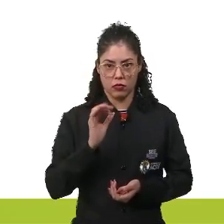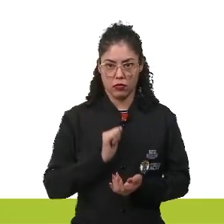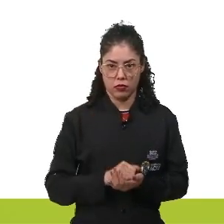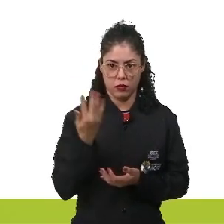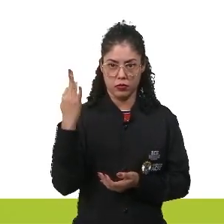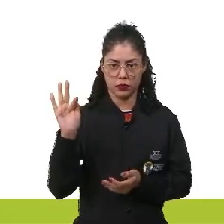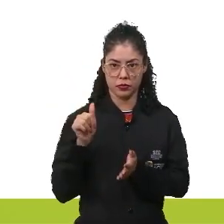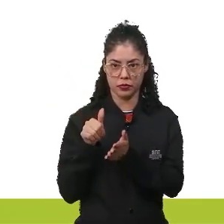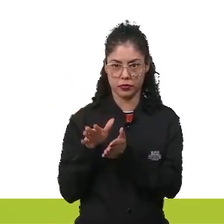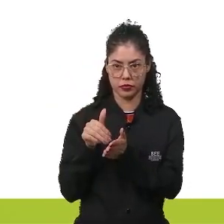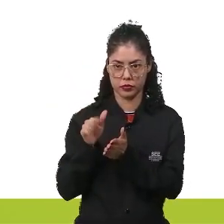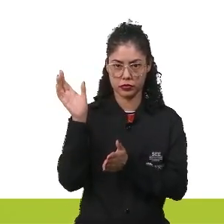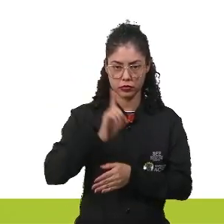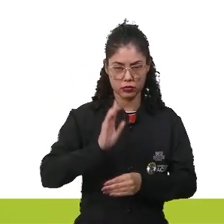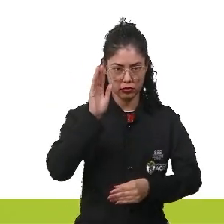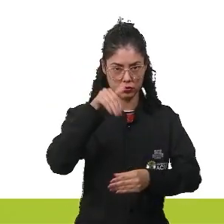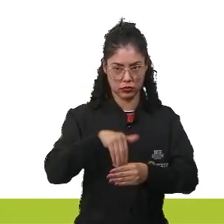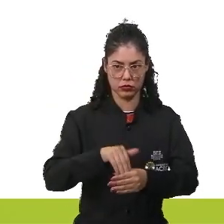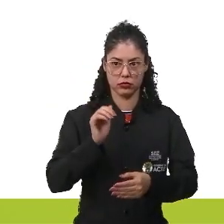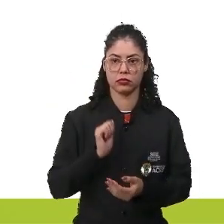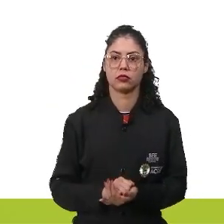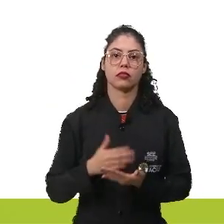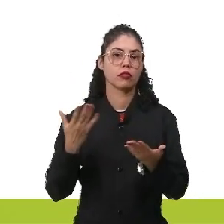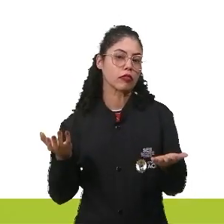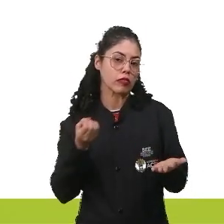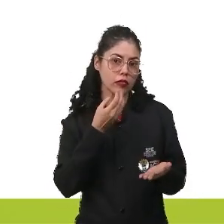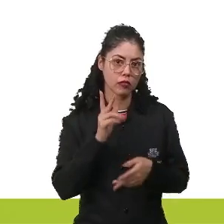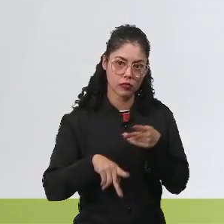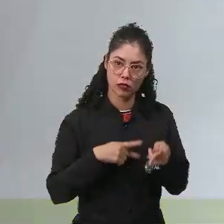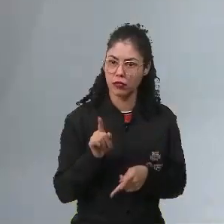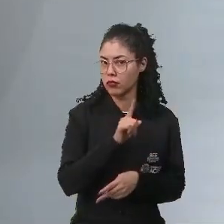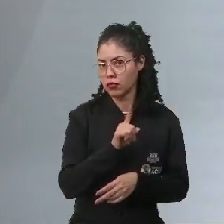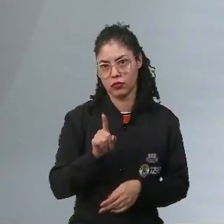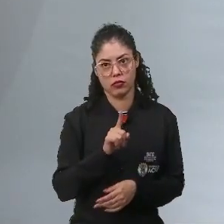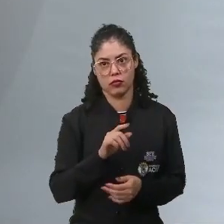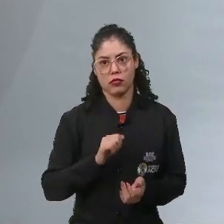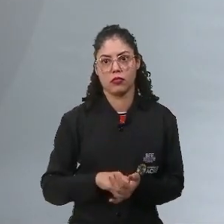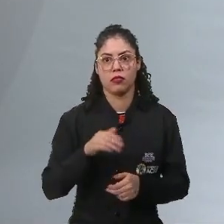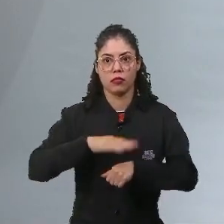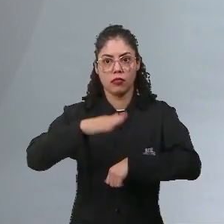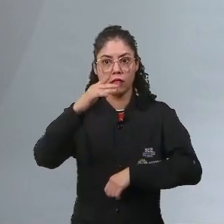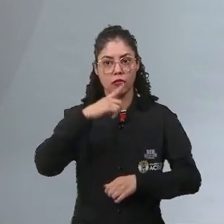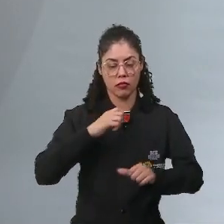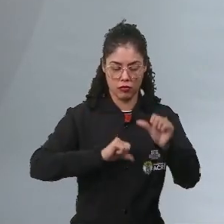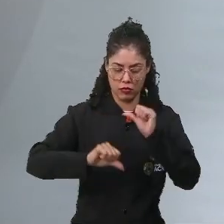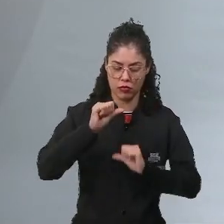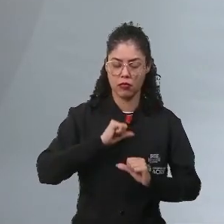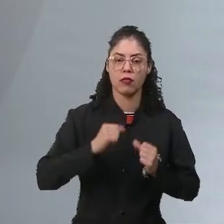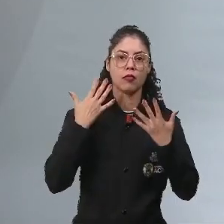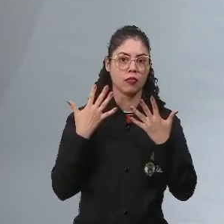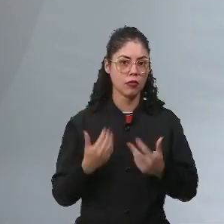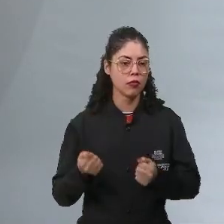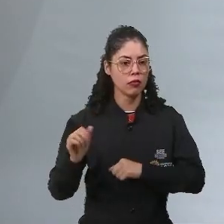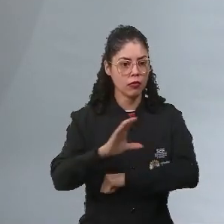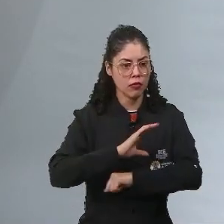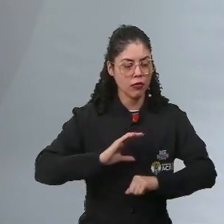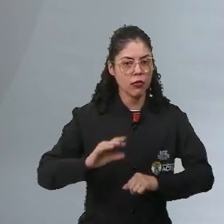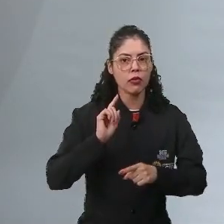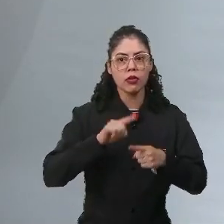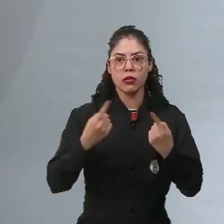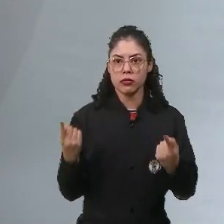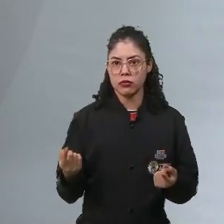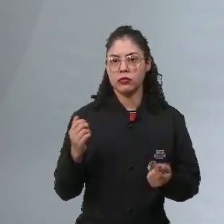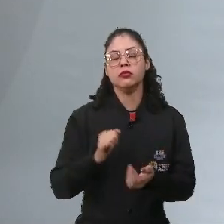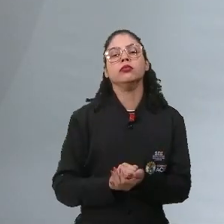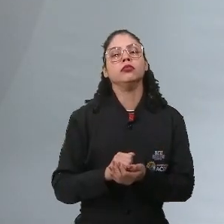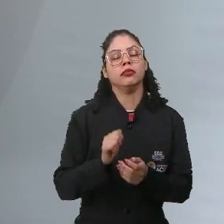excluídos foram excluídos de direito ao voto. Estava bom para a população? Não estava. Por mais que tivesse mudado, ele tivesse aderido a uma Constituição, o rei